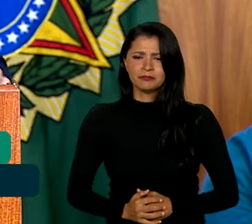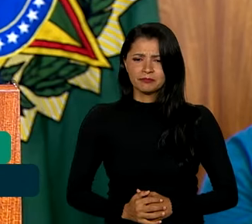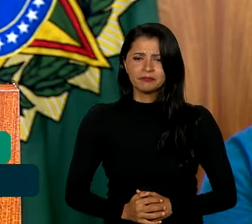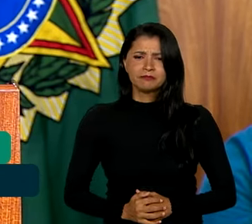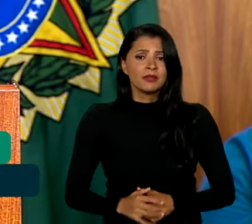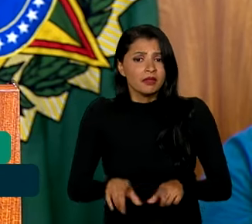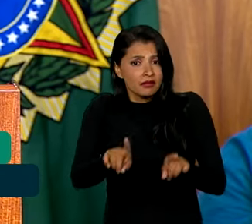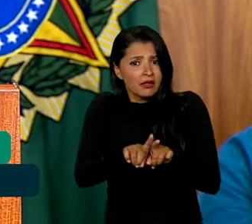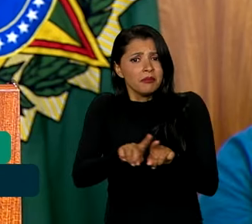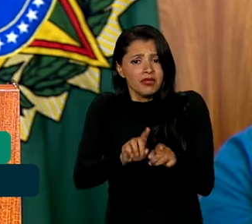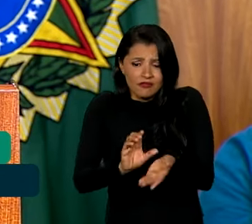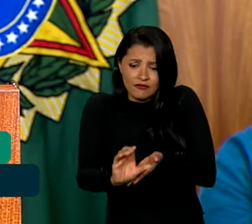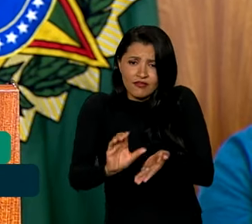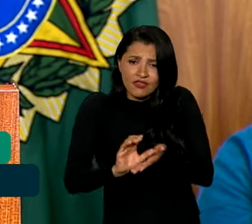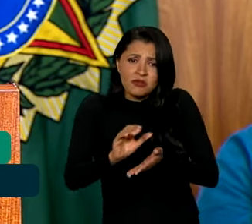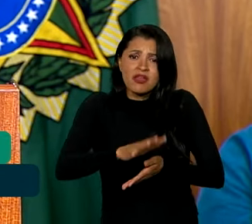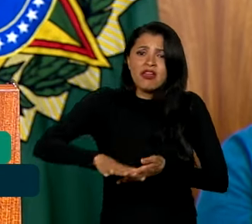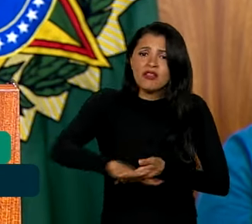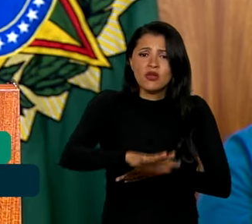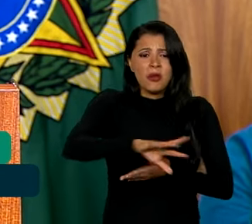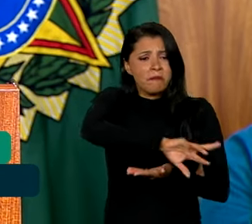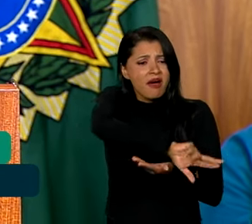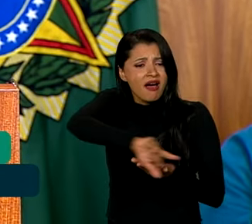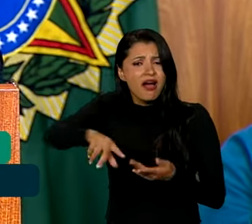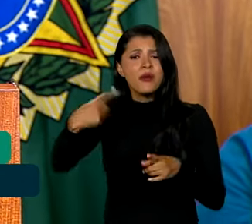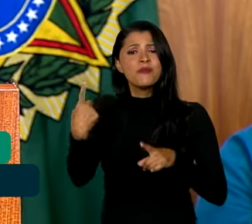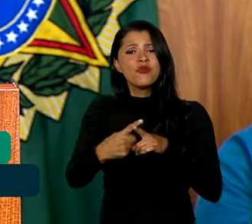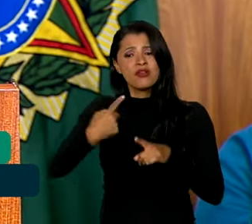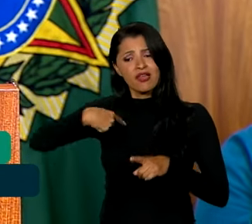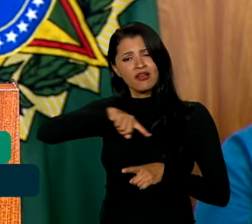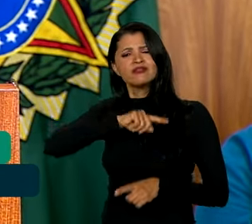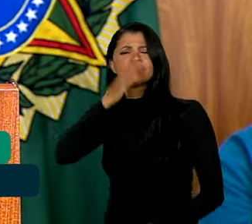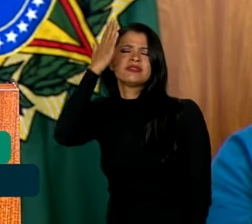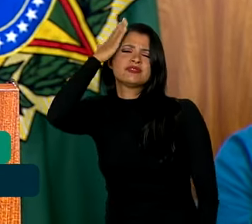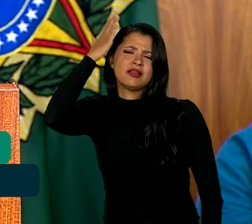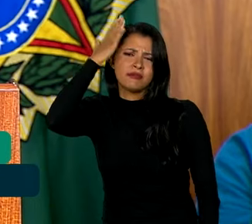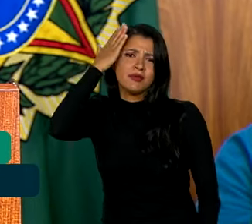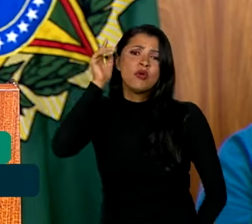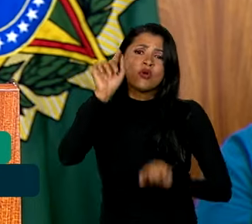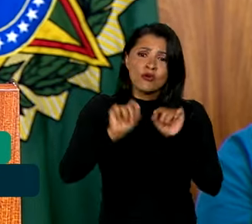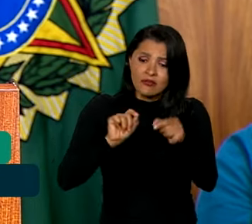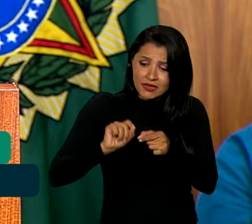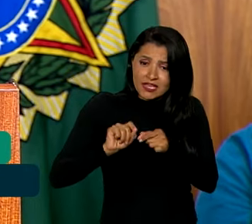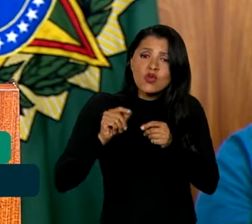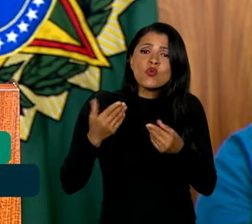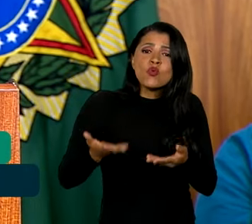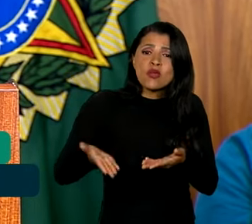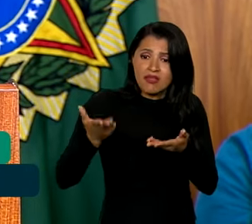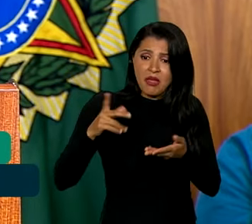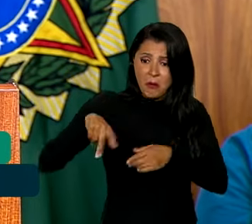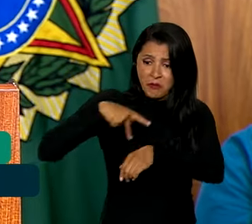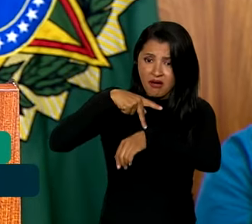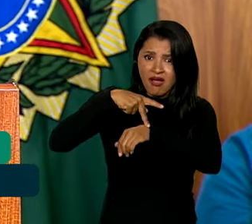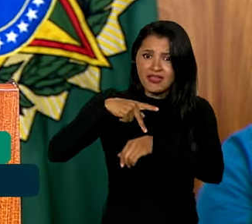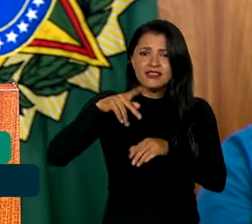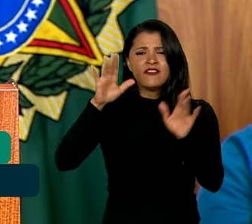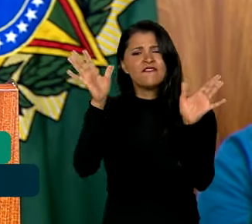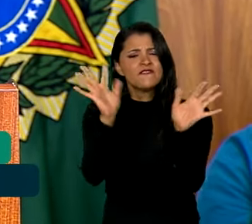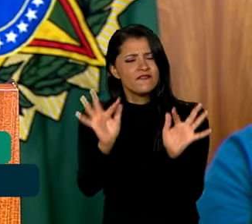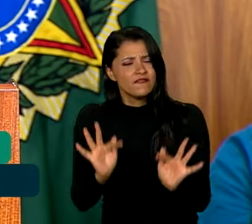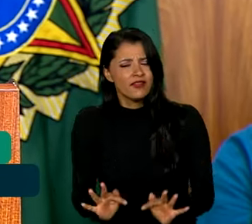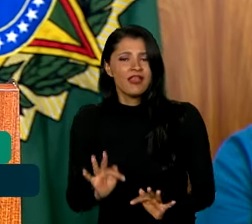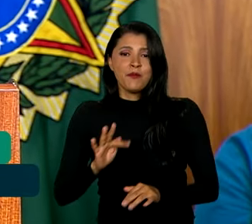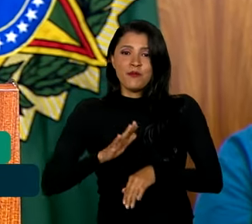E vai ter muito investimento em todas as áreas, porque nós sabemos que o que vai fazer esse país ficar feliz